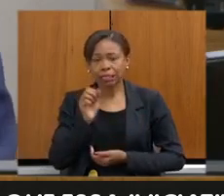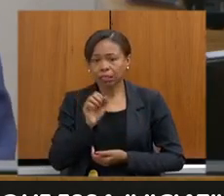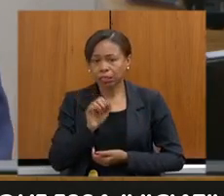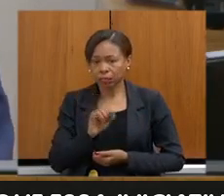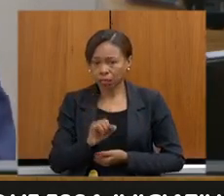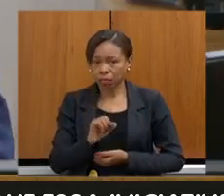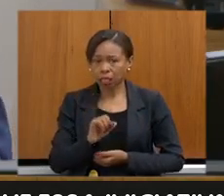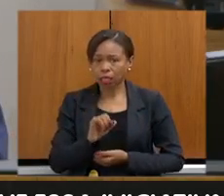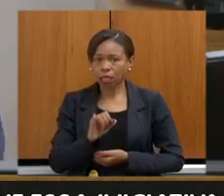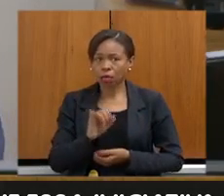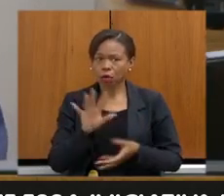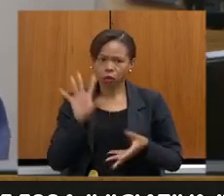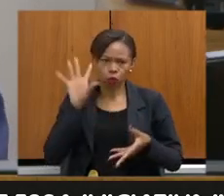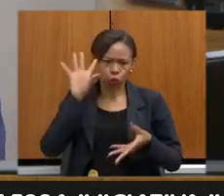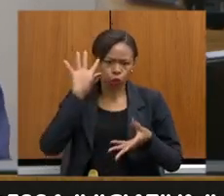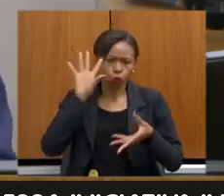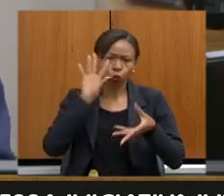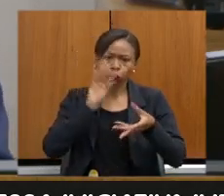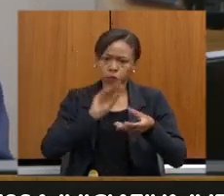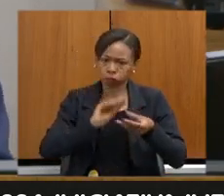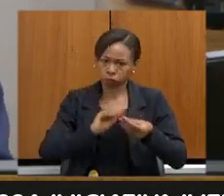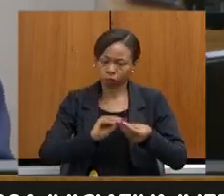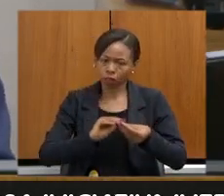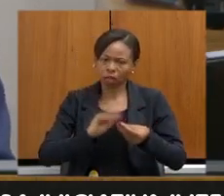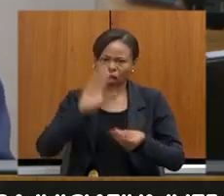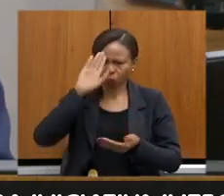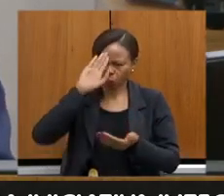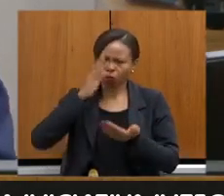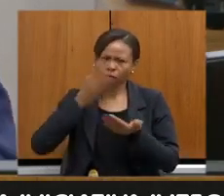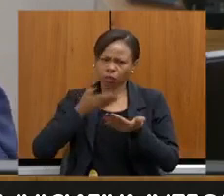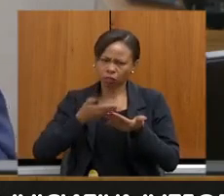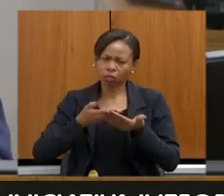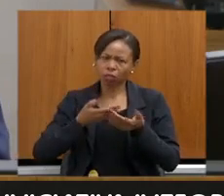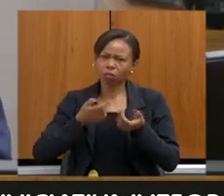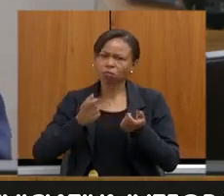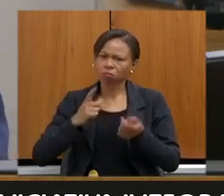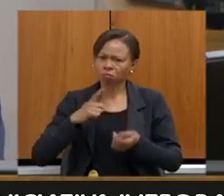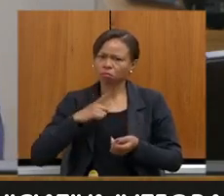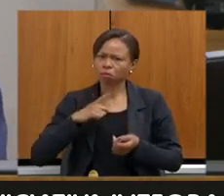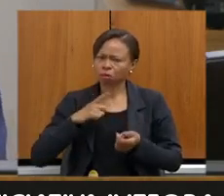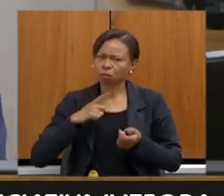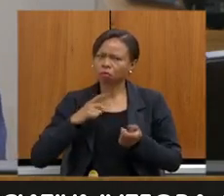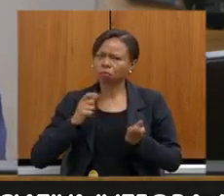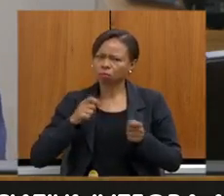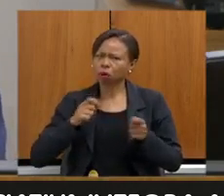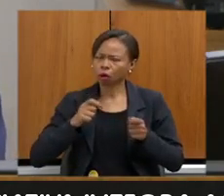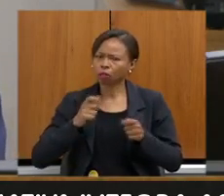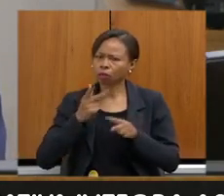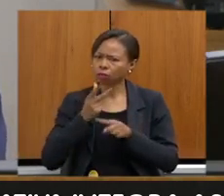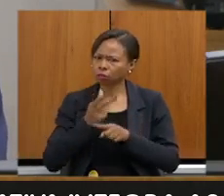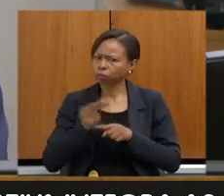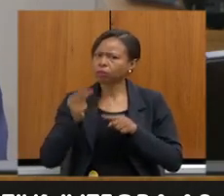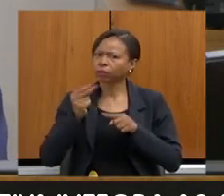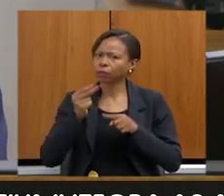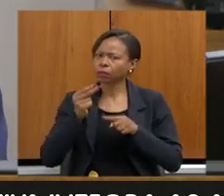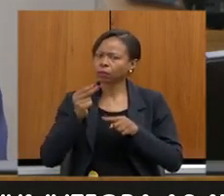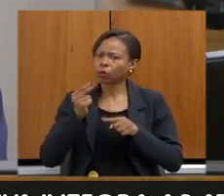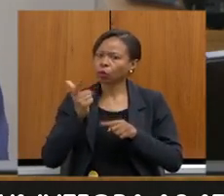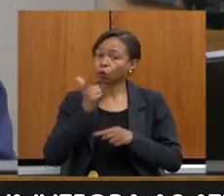chegarmos a uma conclusão, e eu acredito que nós temos uma chance muito grande de ter isso nesse estudo,